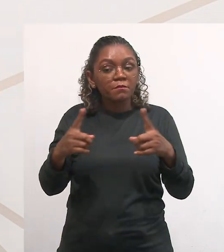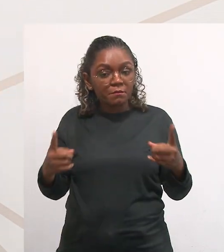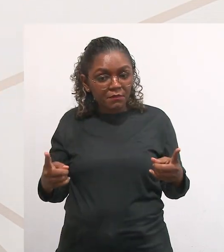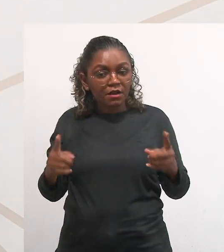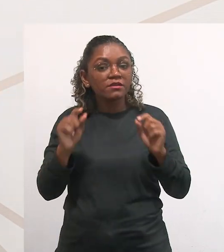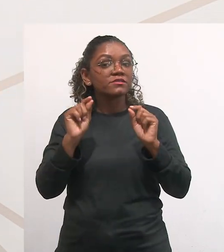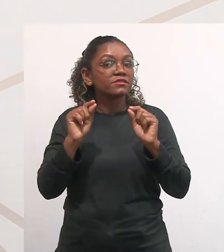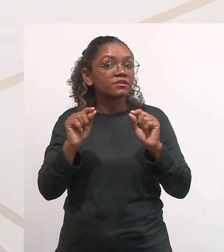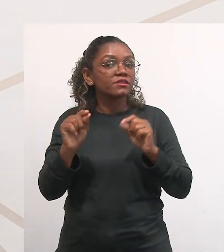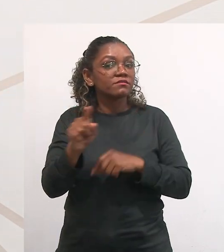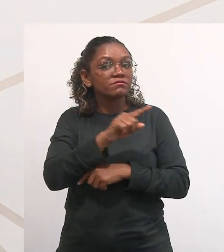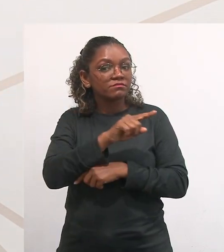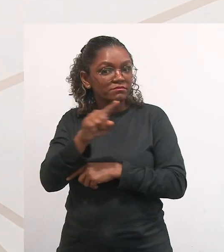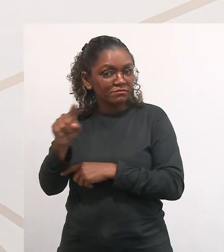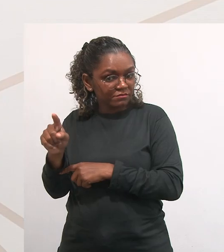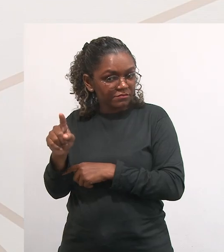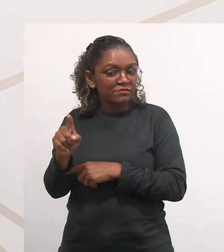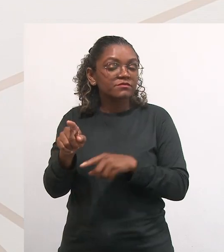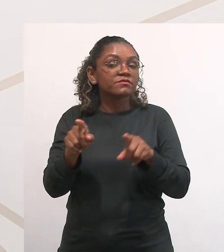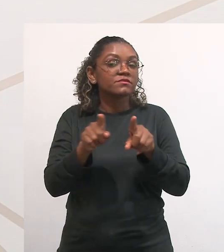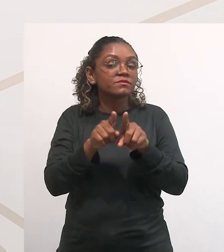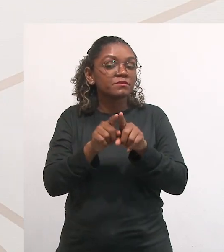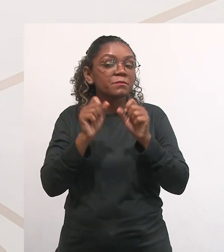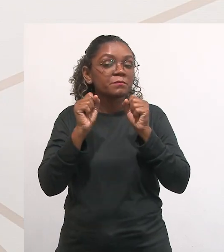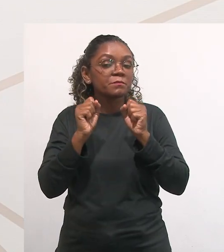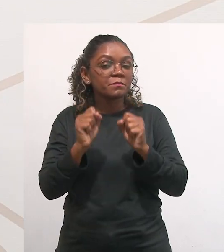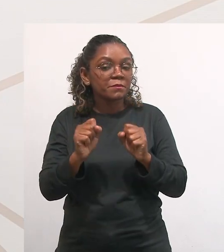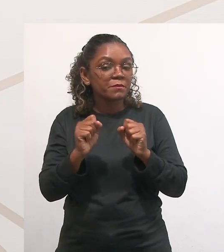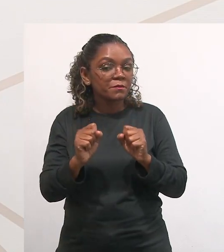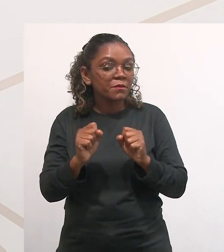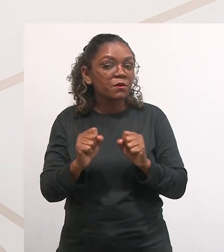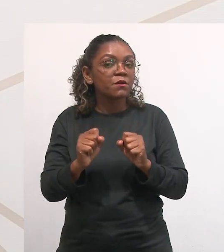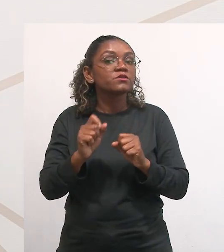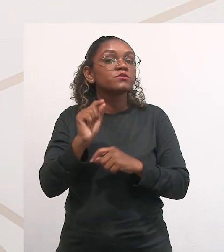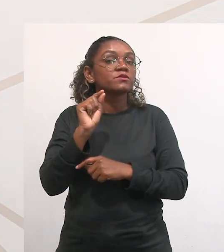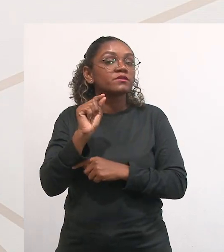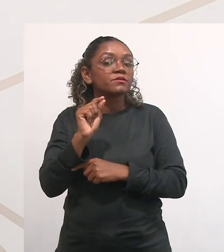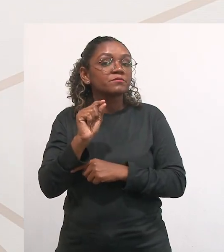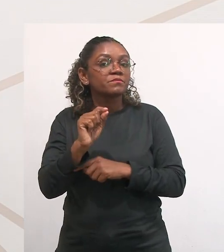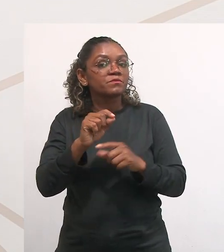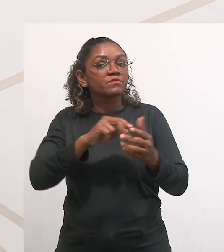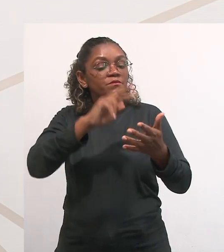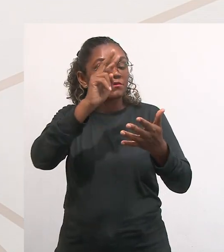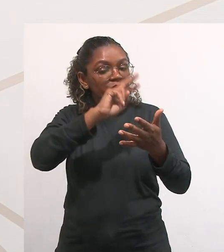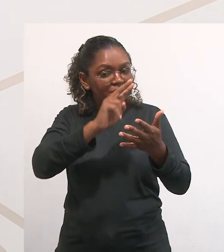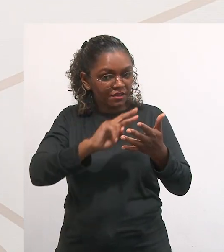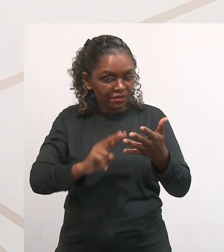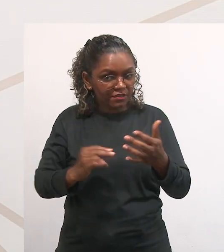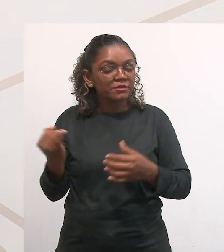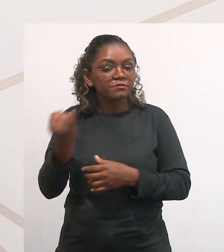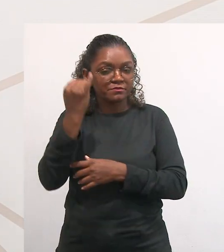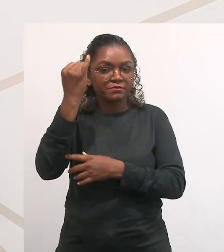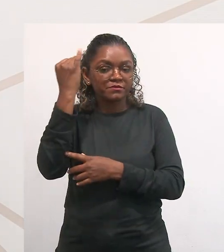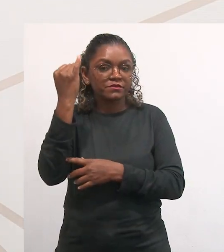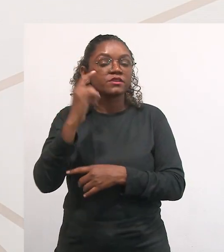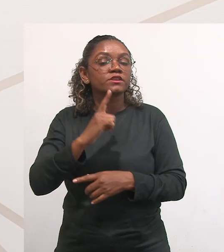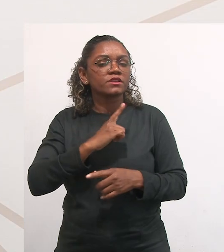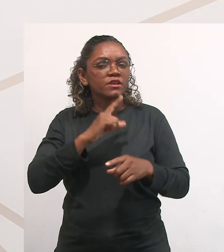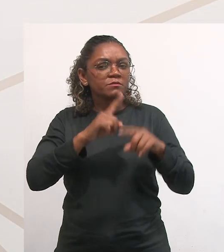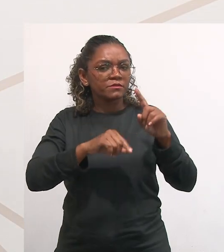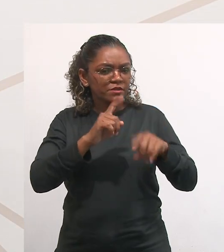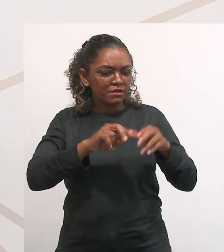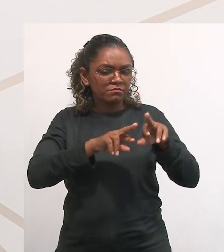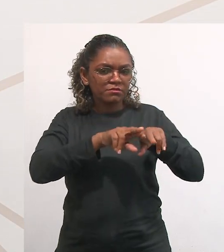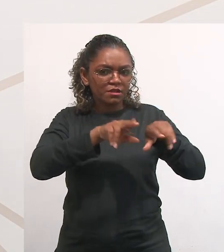alguns autores, mas nada que a gente, nada que não seja melhor e devidamente aprofundado com as suas